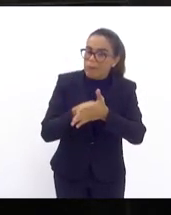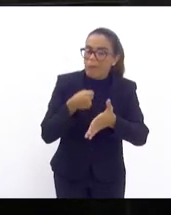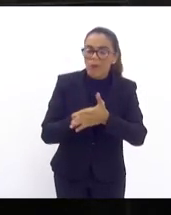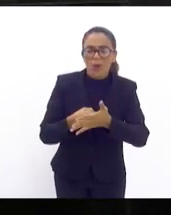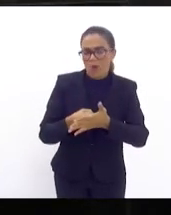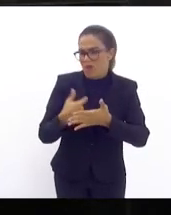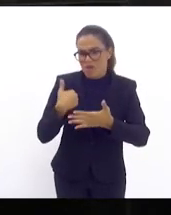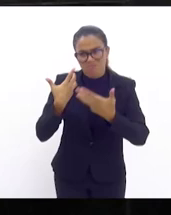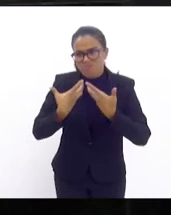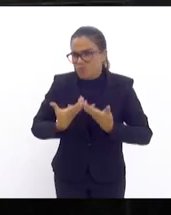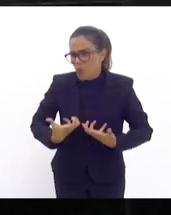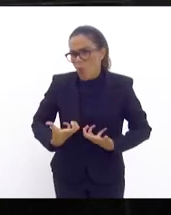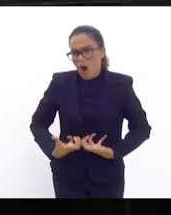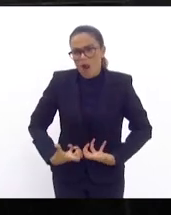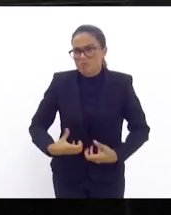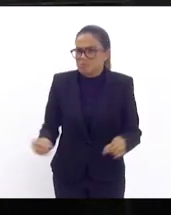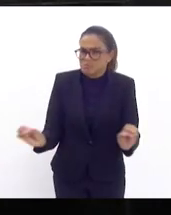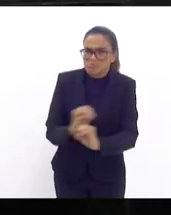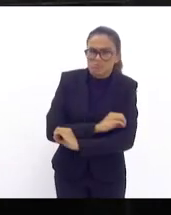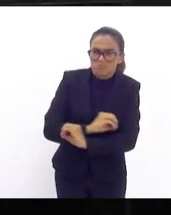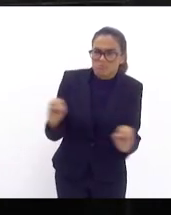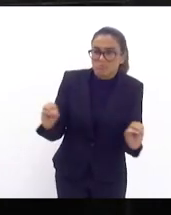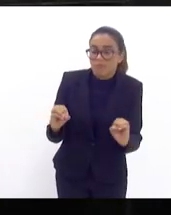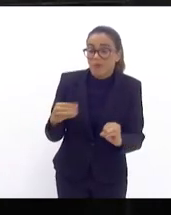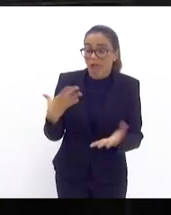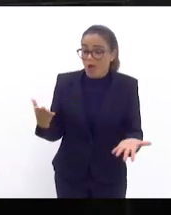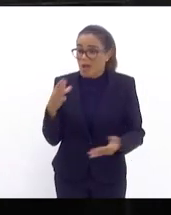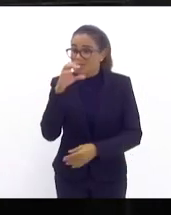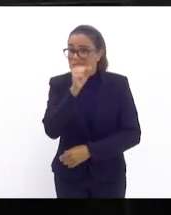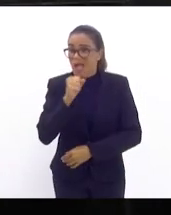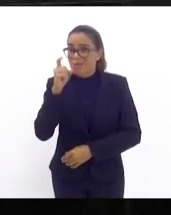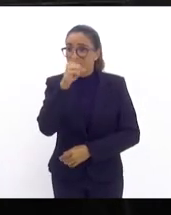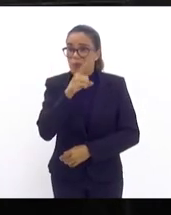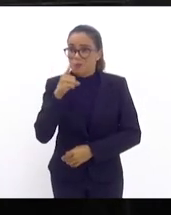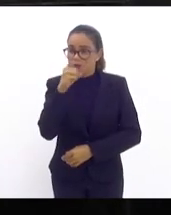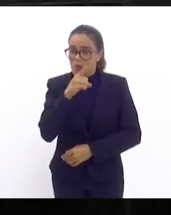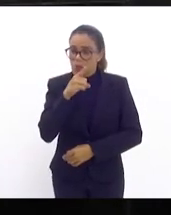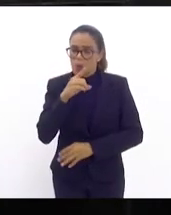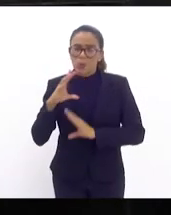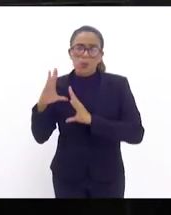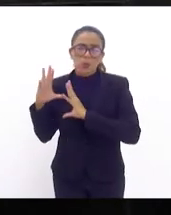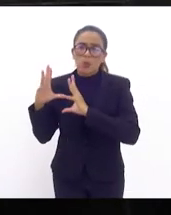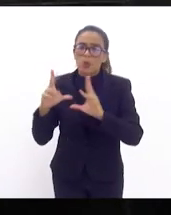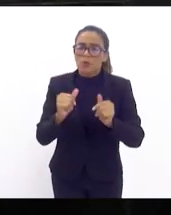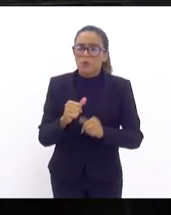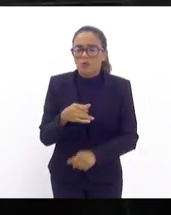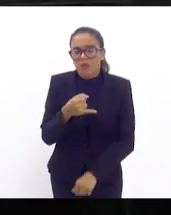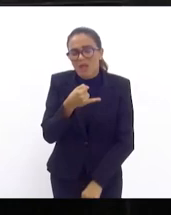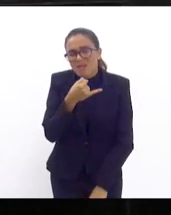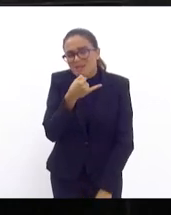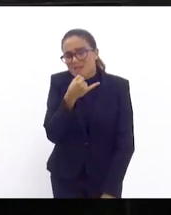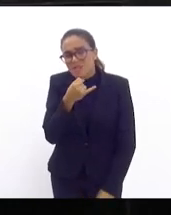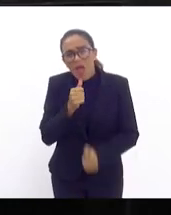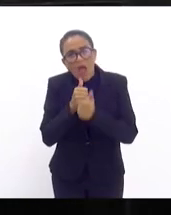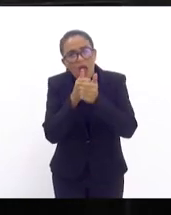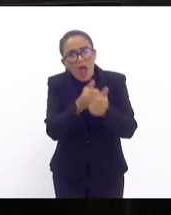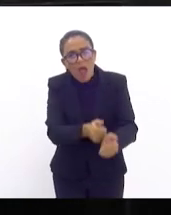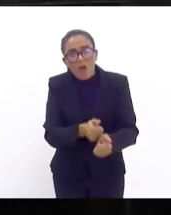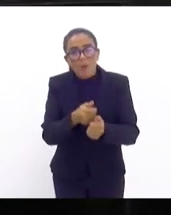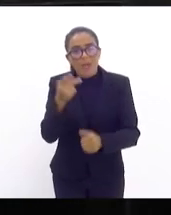incansável. E esse final de semana todo mundo ficou triste ao acompanhar São Paulo